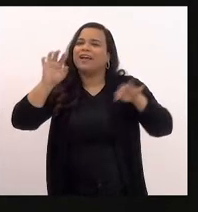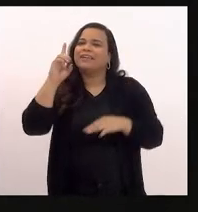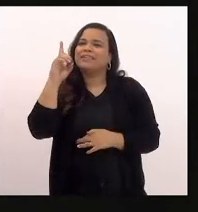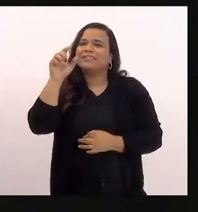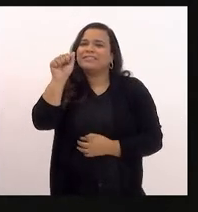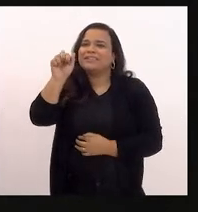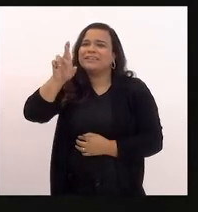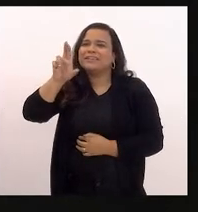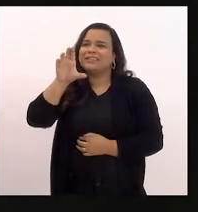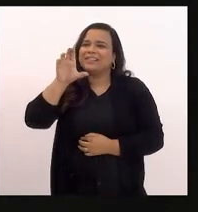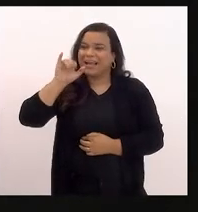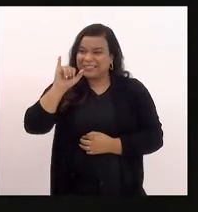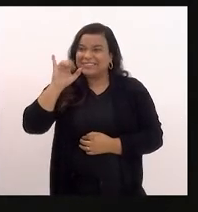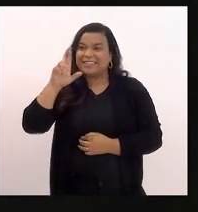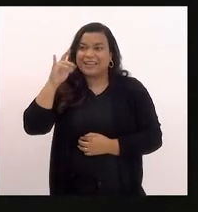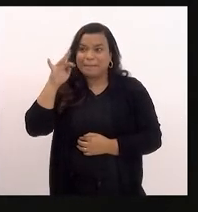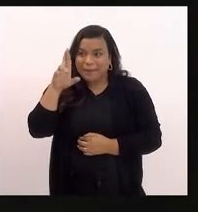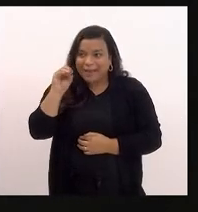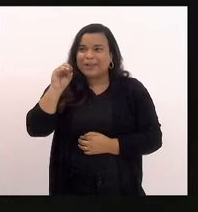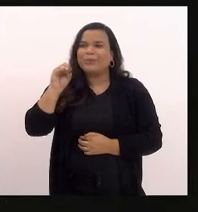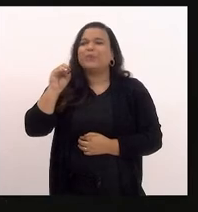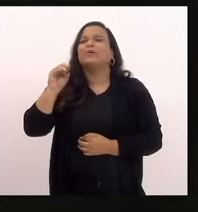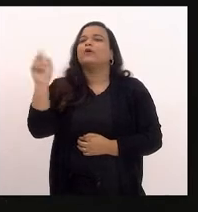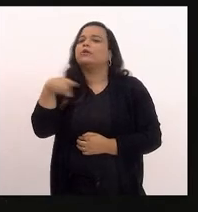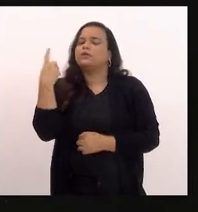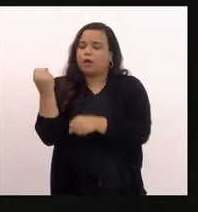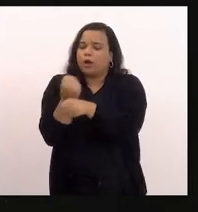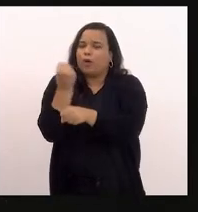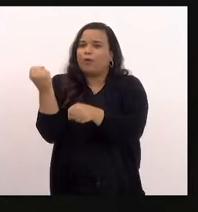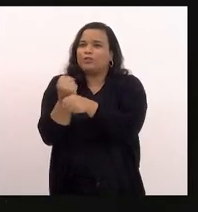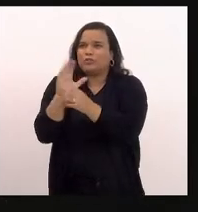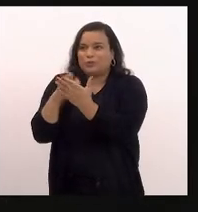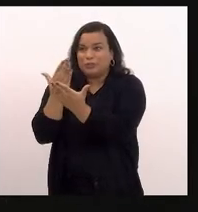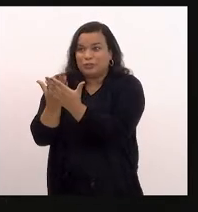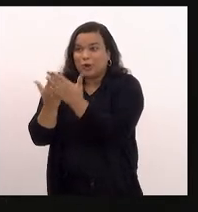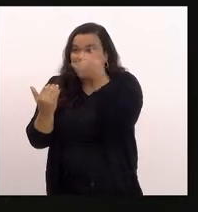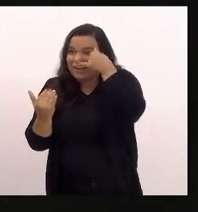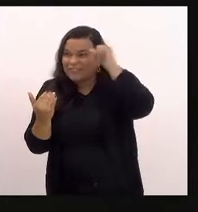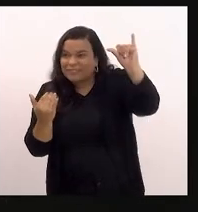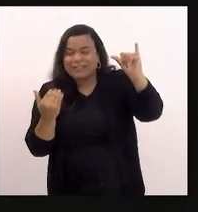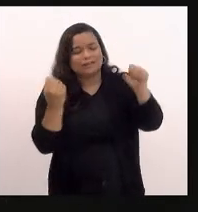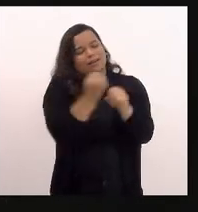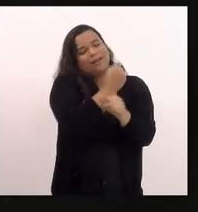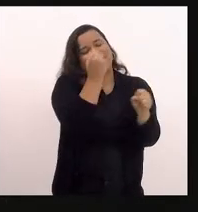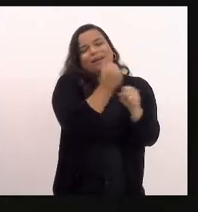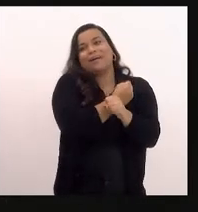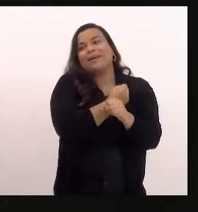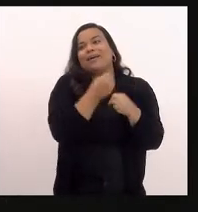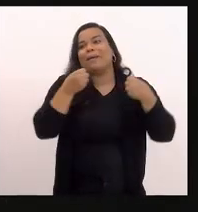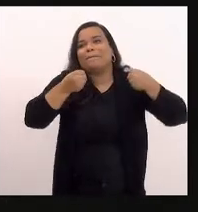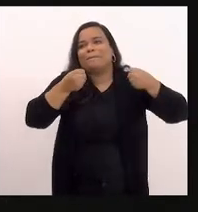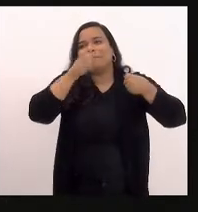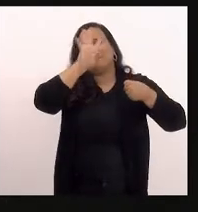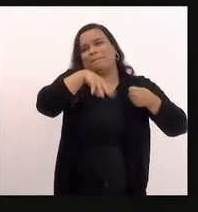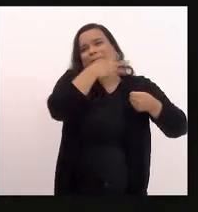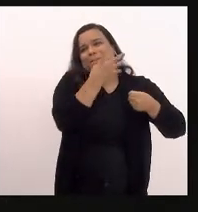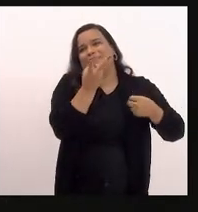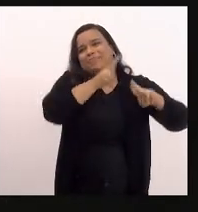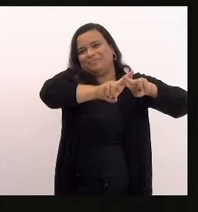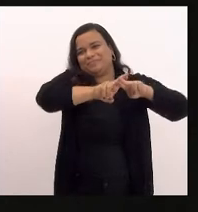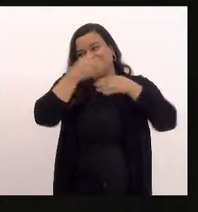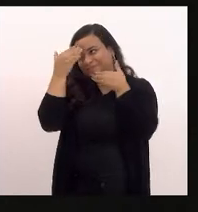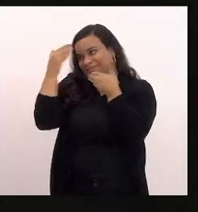Leonel Brizoga que diz vamos construir escola para não construir presídio muito obrigada presidente Jague pela